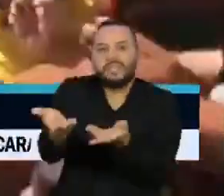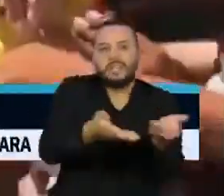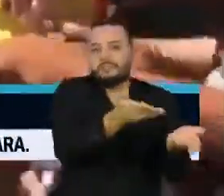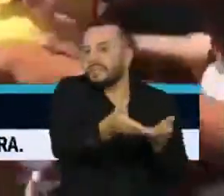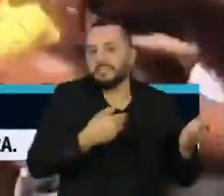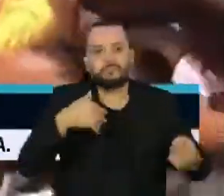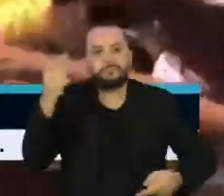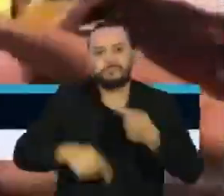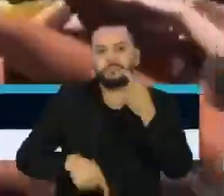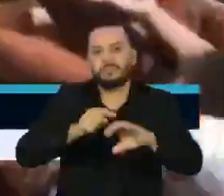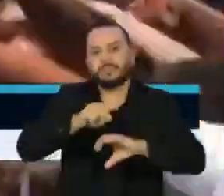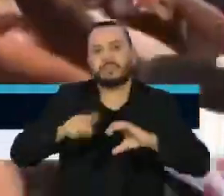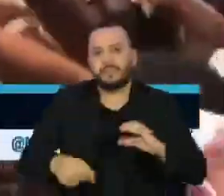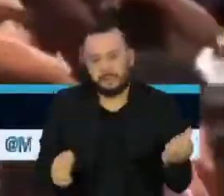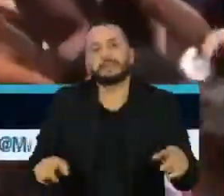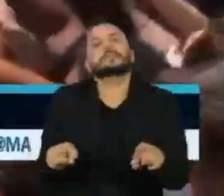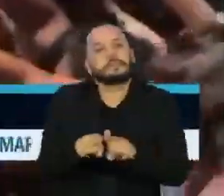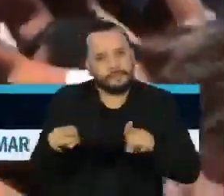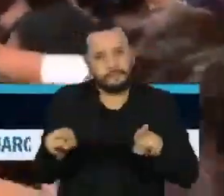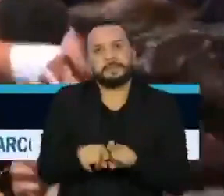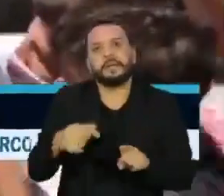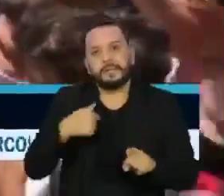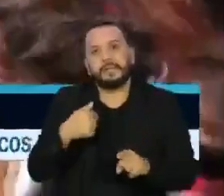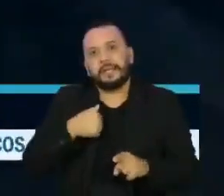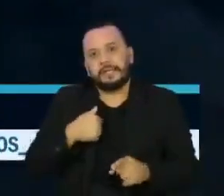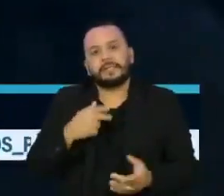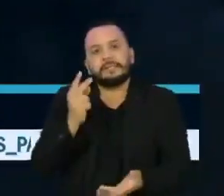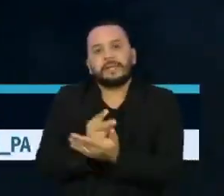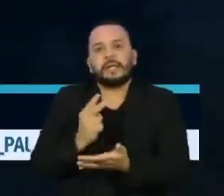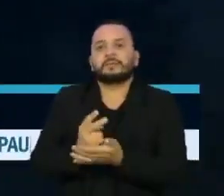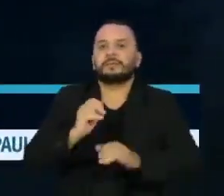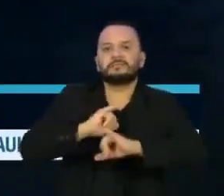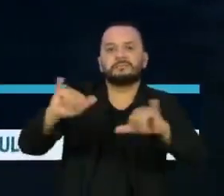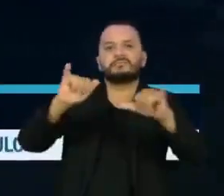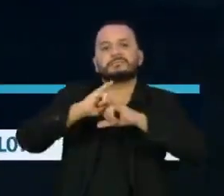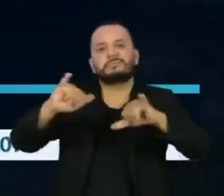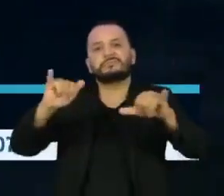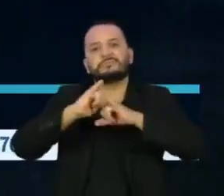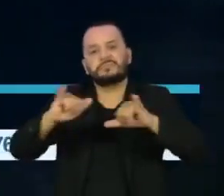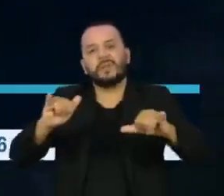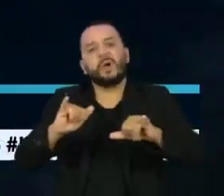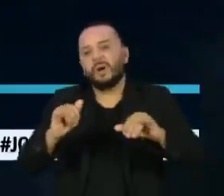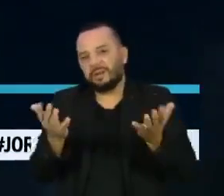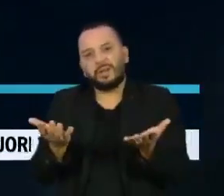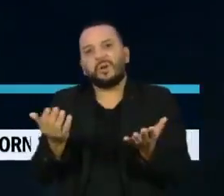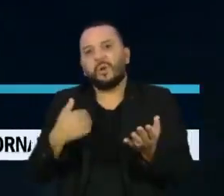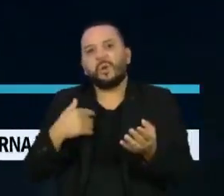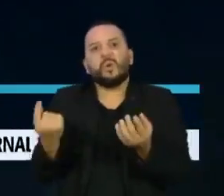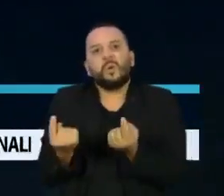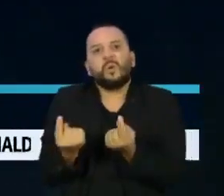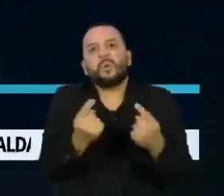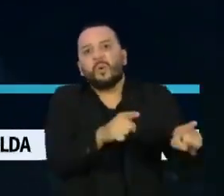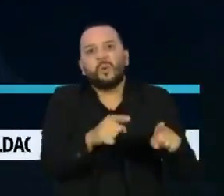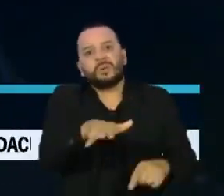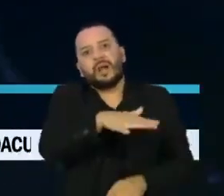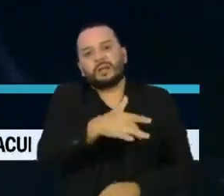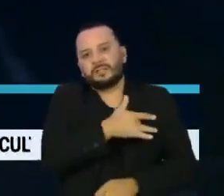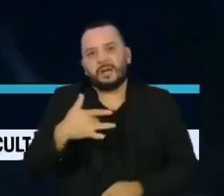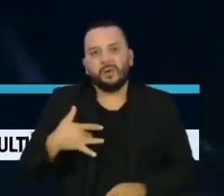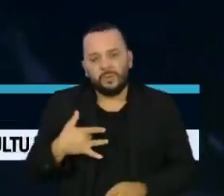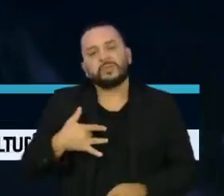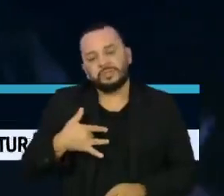social, configurando a propagação da doença. Em nota, a Advocacia-Geral da União diz que não comenta